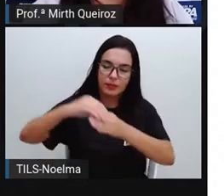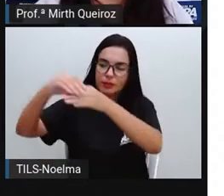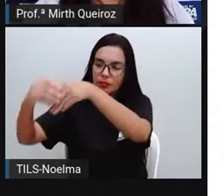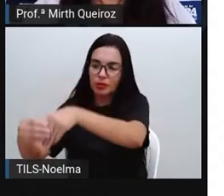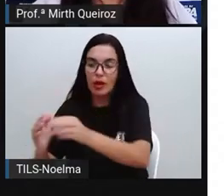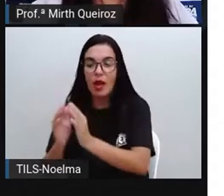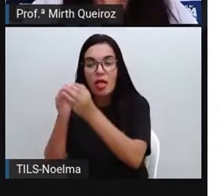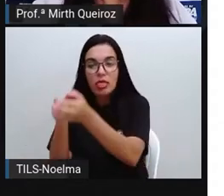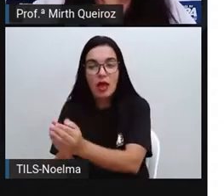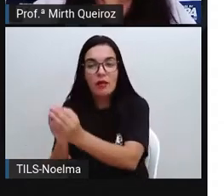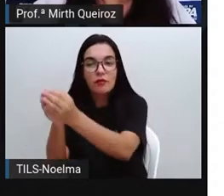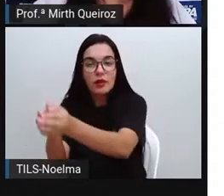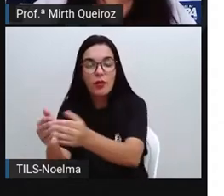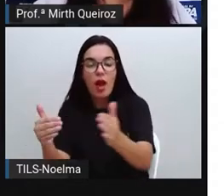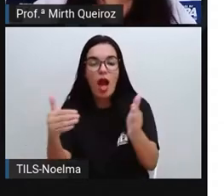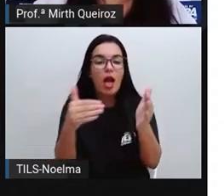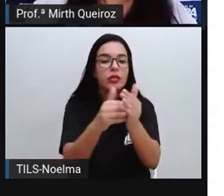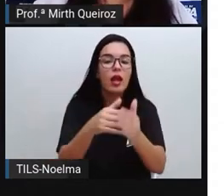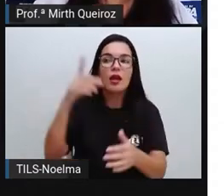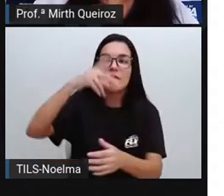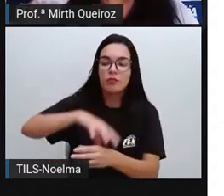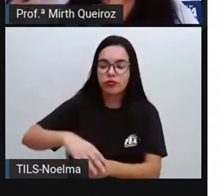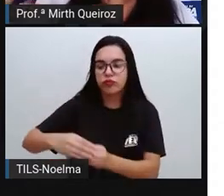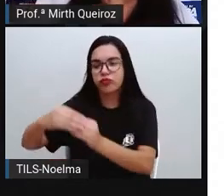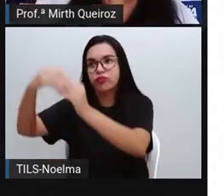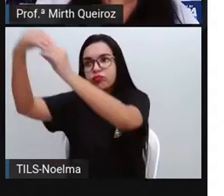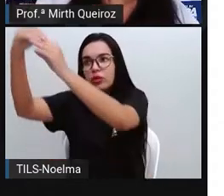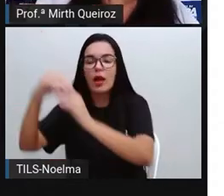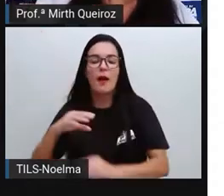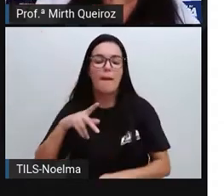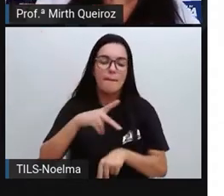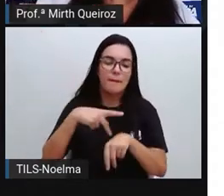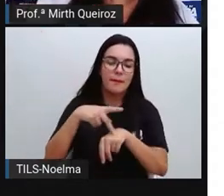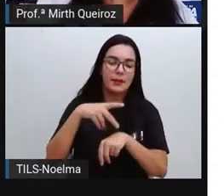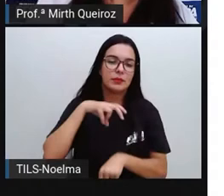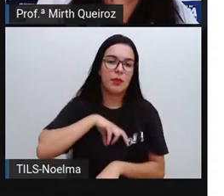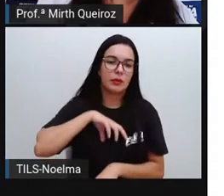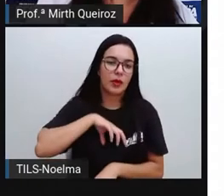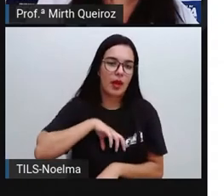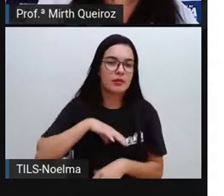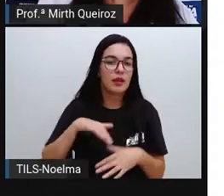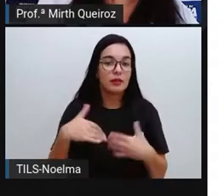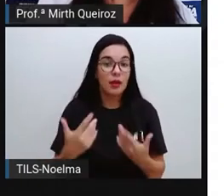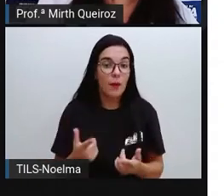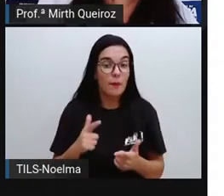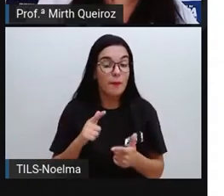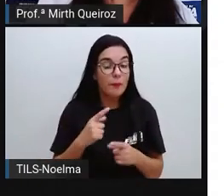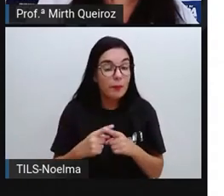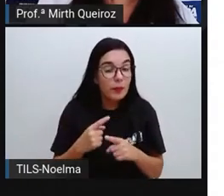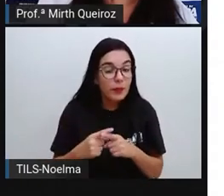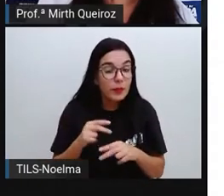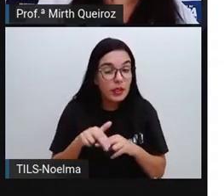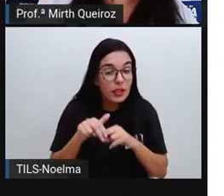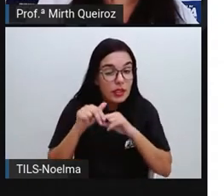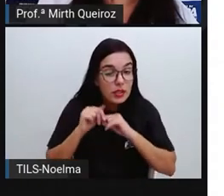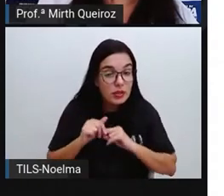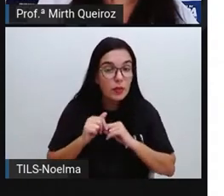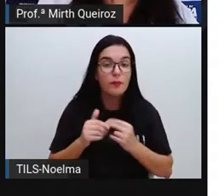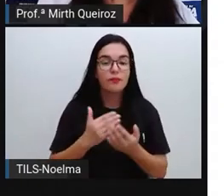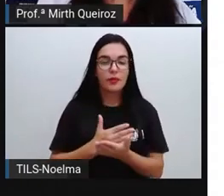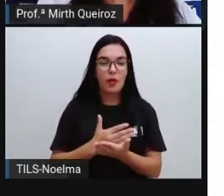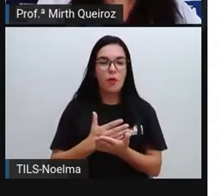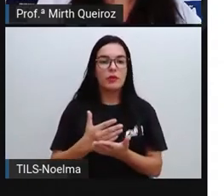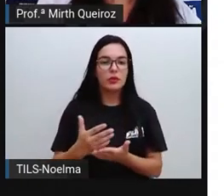portuguesa. E assim com a construção de estradas, começou-se a surgir as vilas, né? Nesse período do ciclo do ouro, por